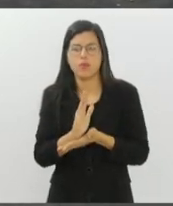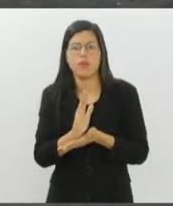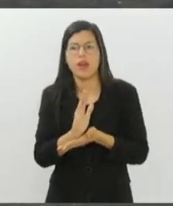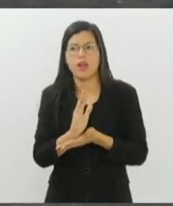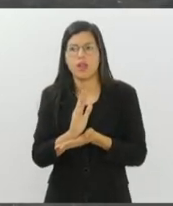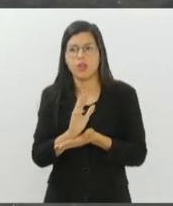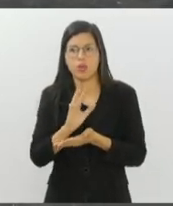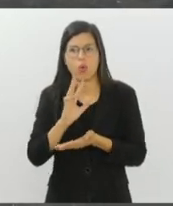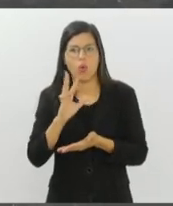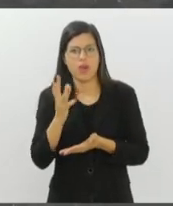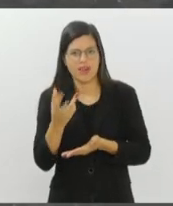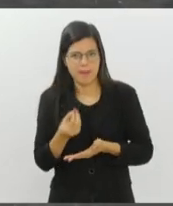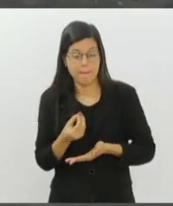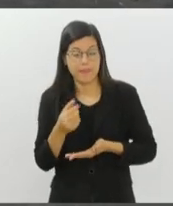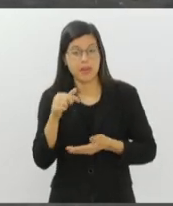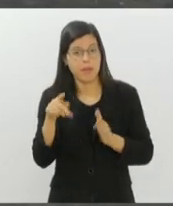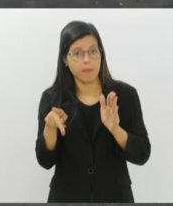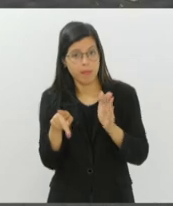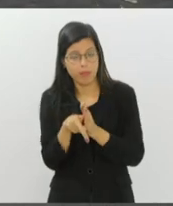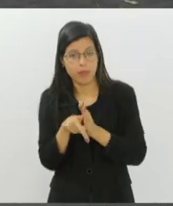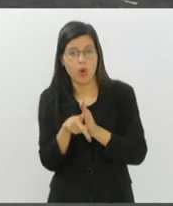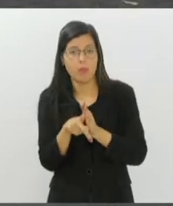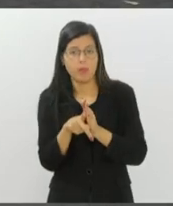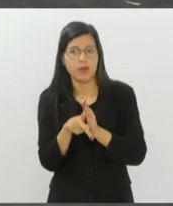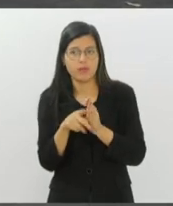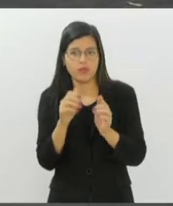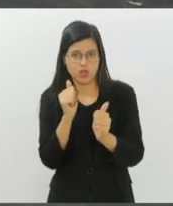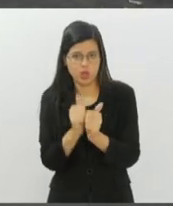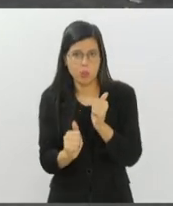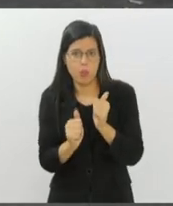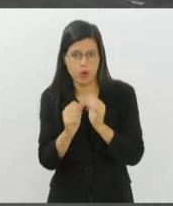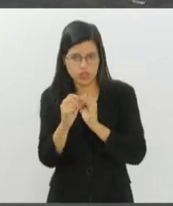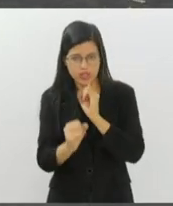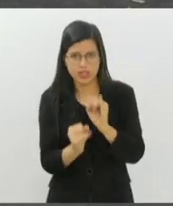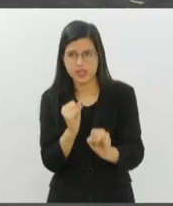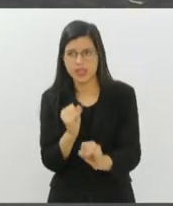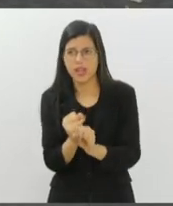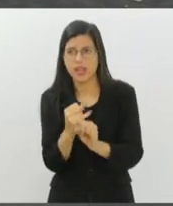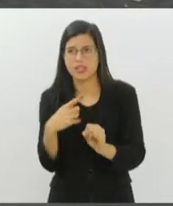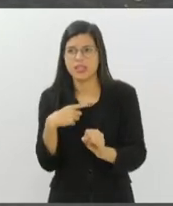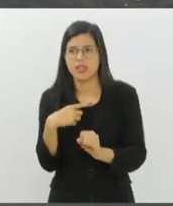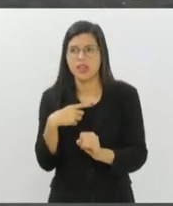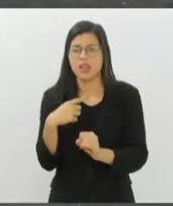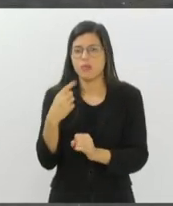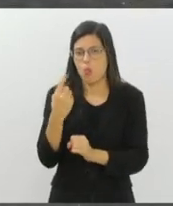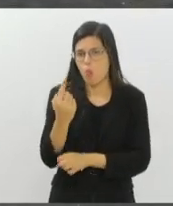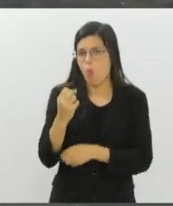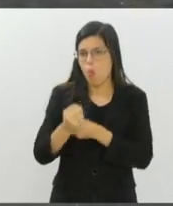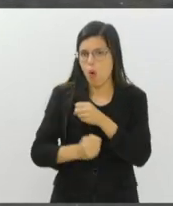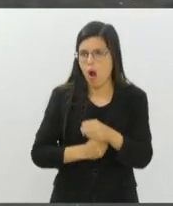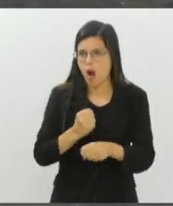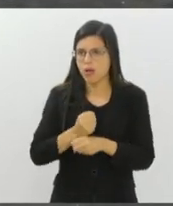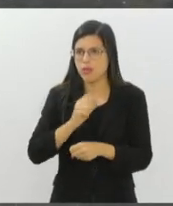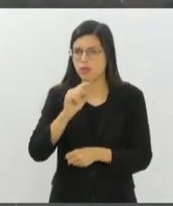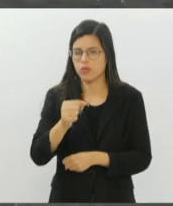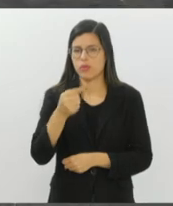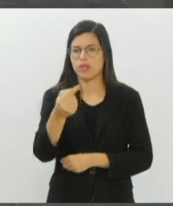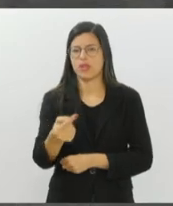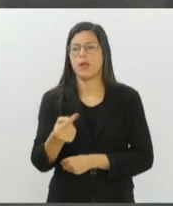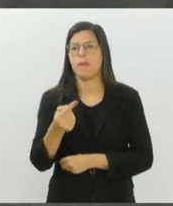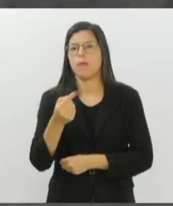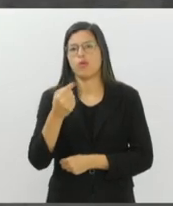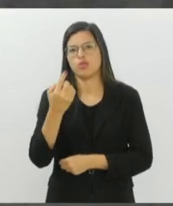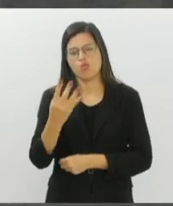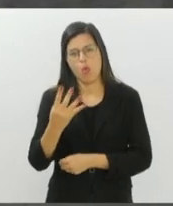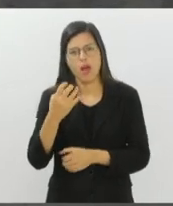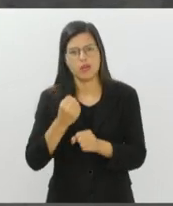de Esportes Eletrônicos, que vai ser 2025, então a gente tem um ciclo olímpico pequeno de um ano e depois vai se repetir a cada quatro